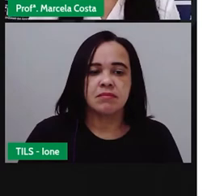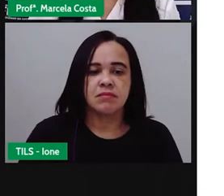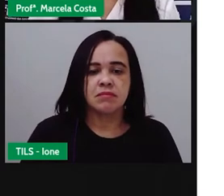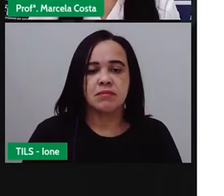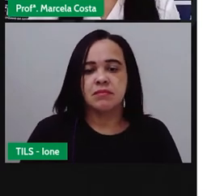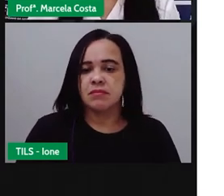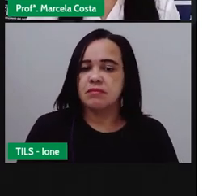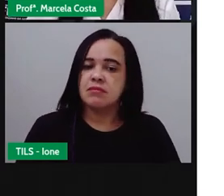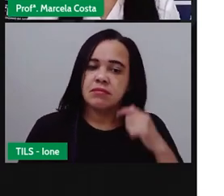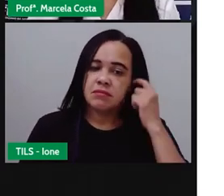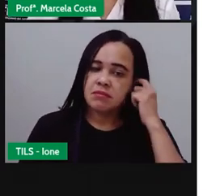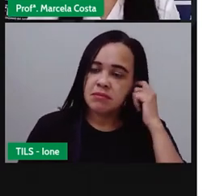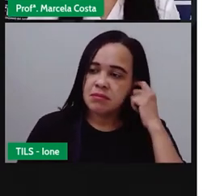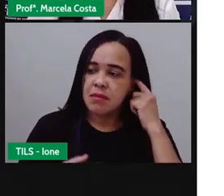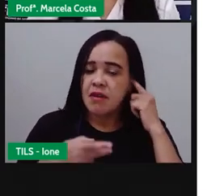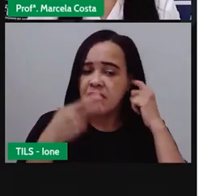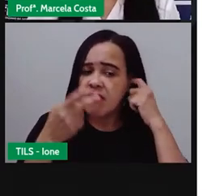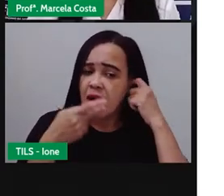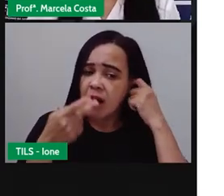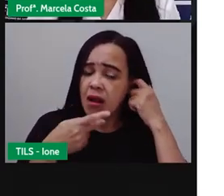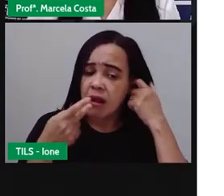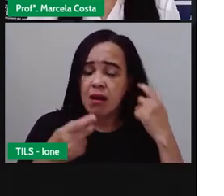boca para falar a palavra menina?